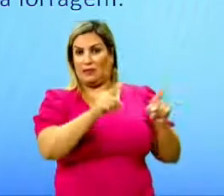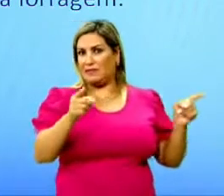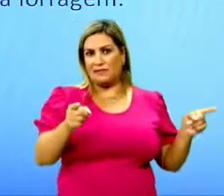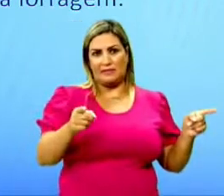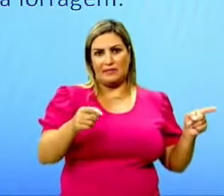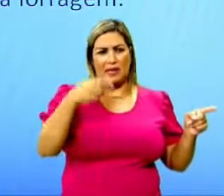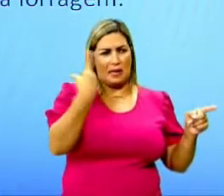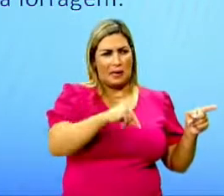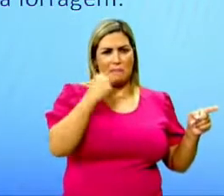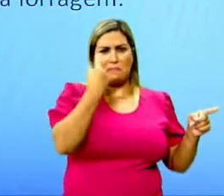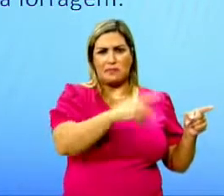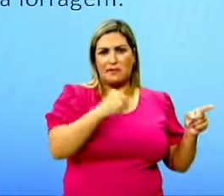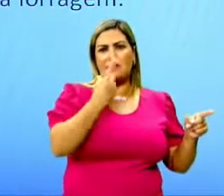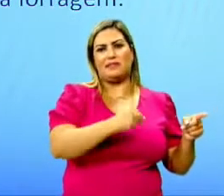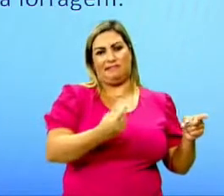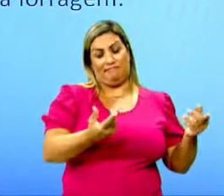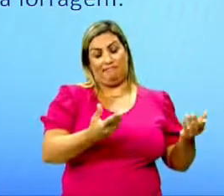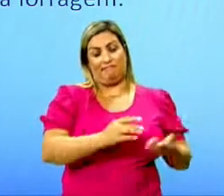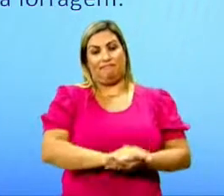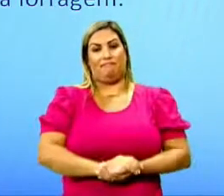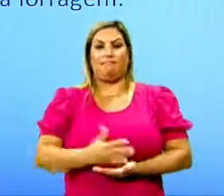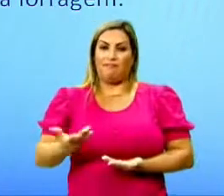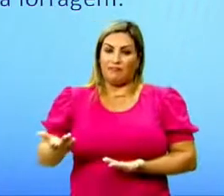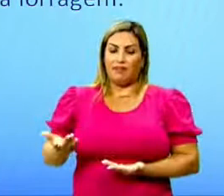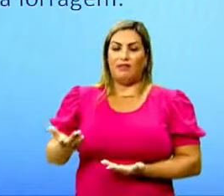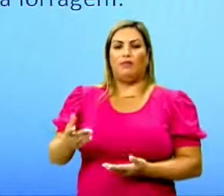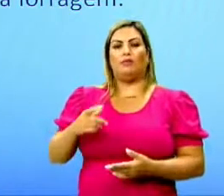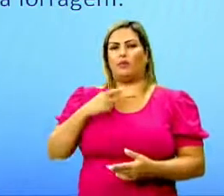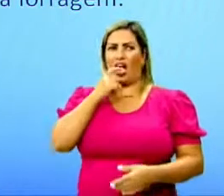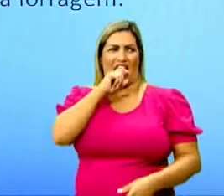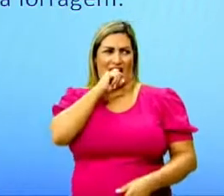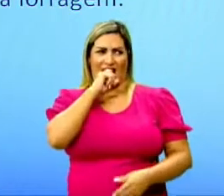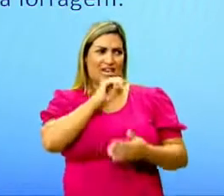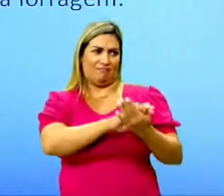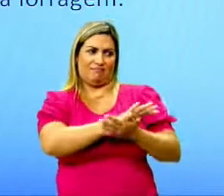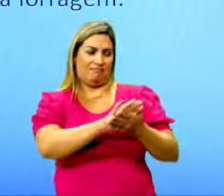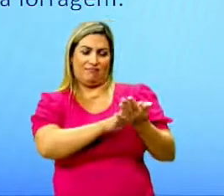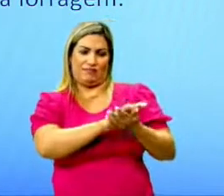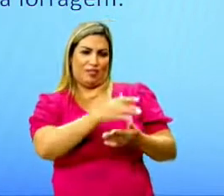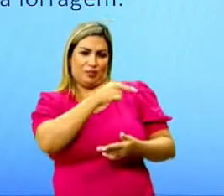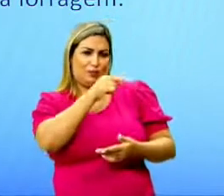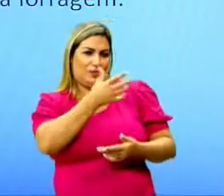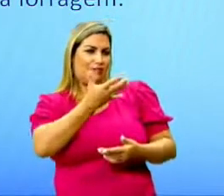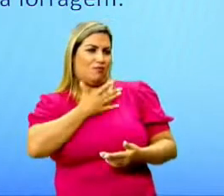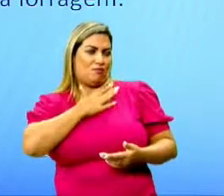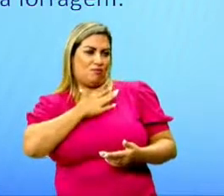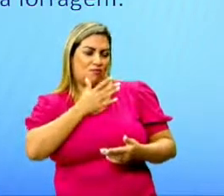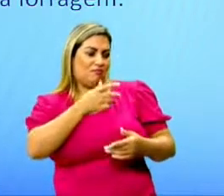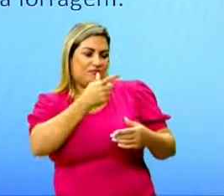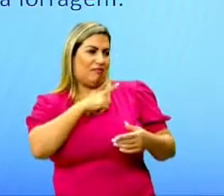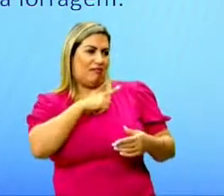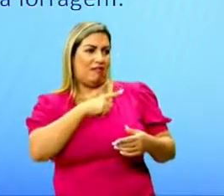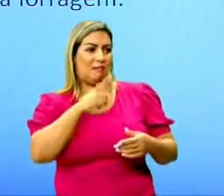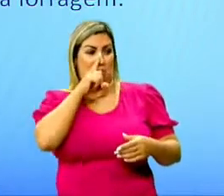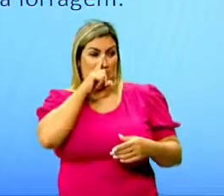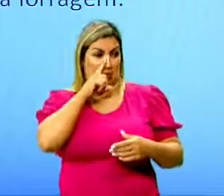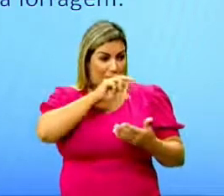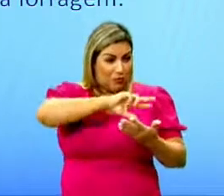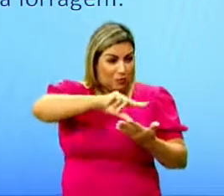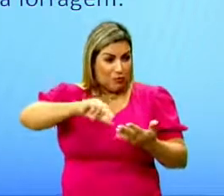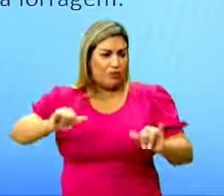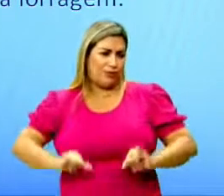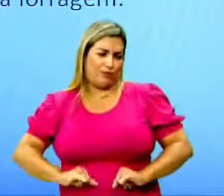mas sem grandes males. Assim, não é invejável o ganho acompanhado de perigos